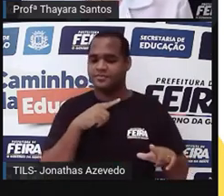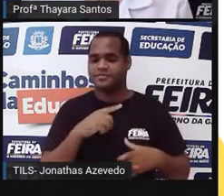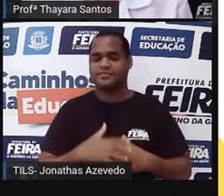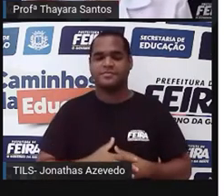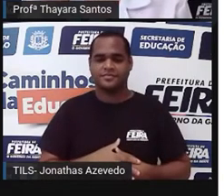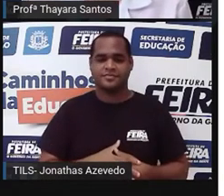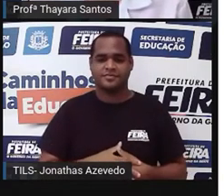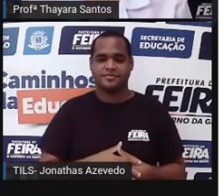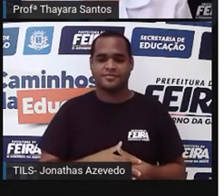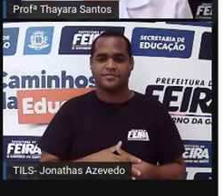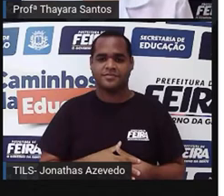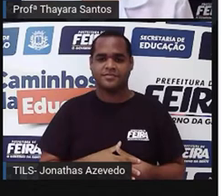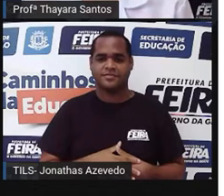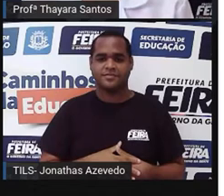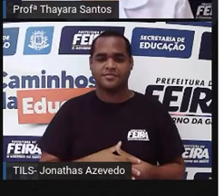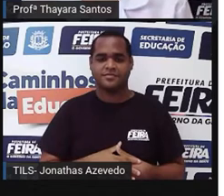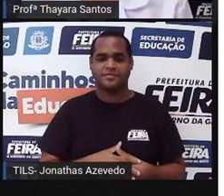pouco.